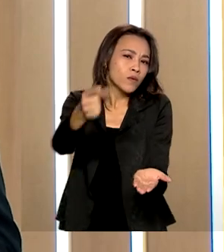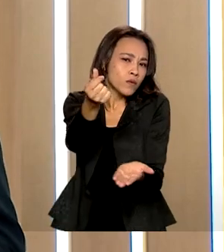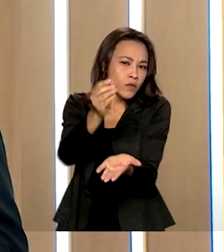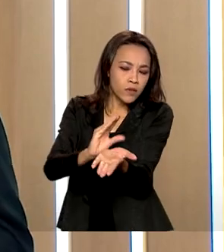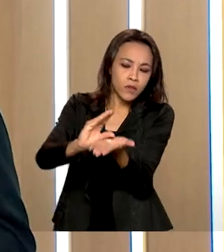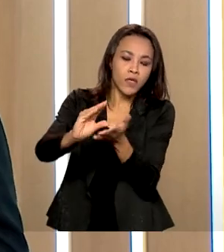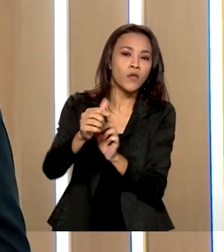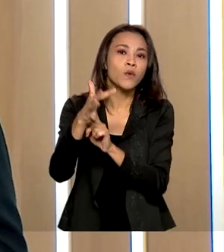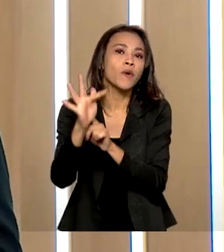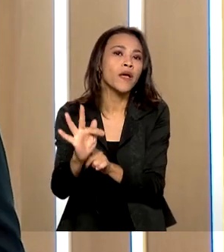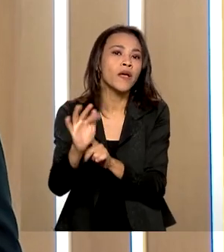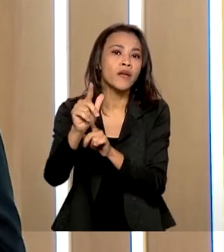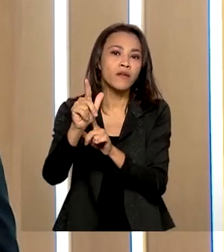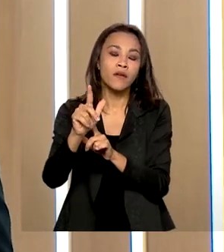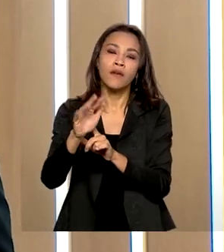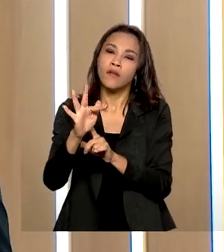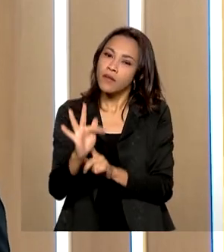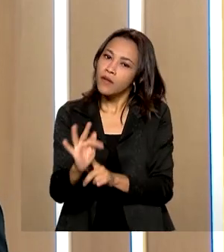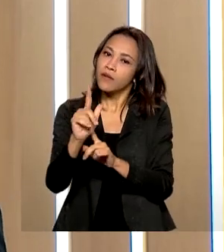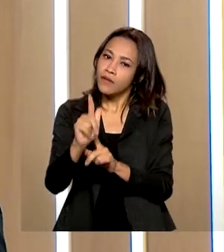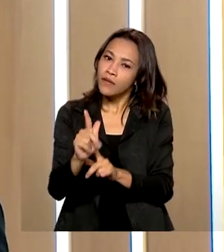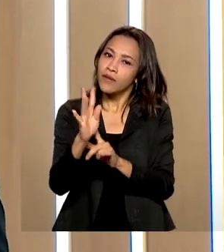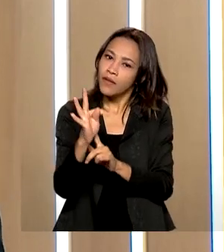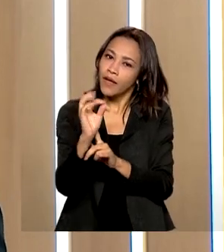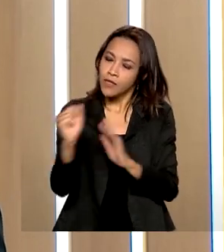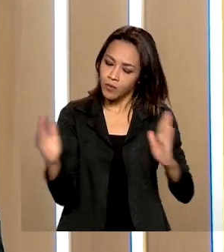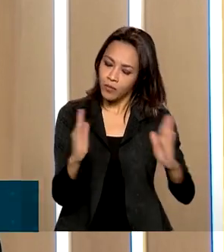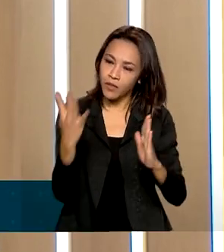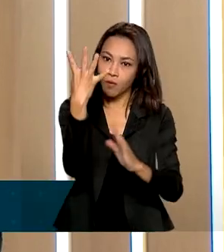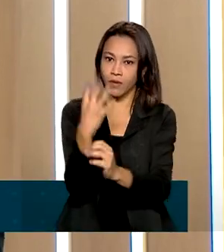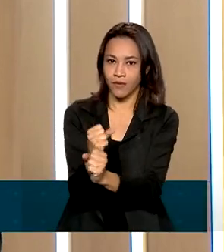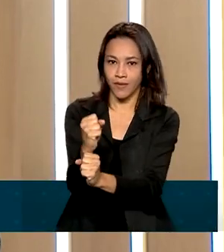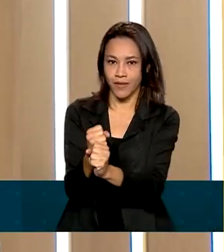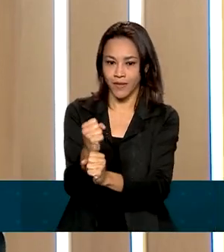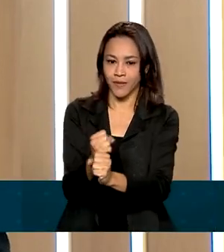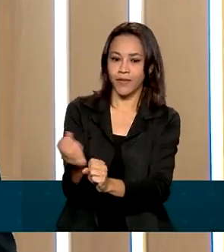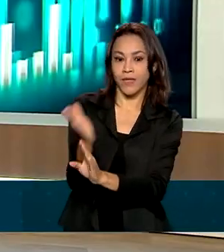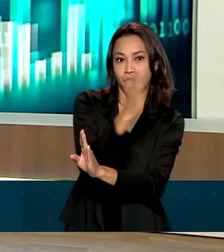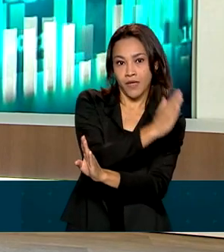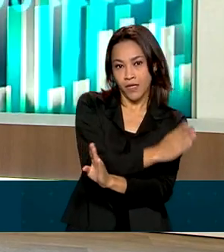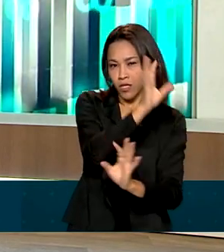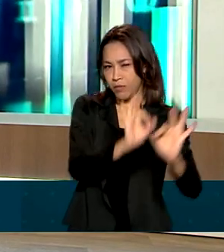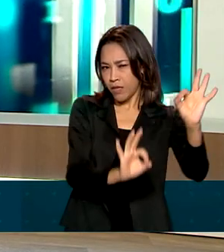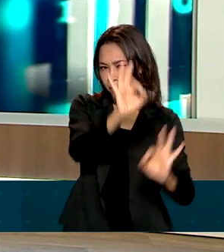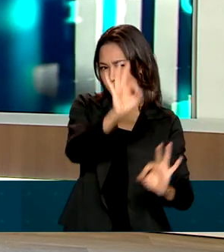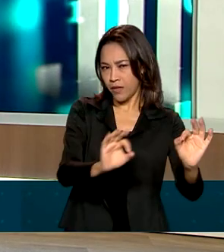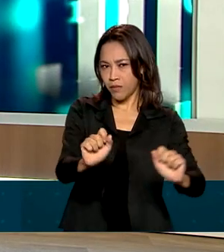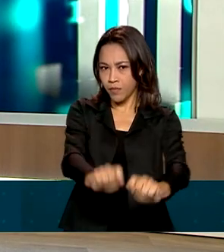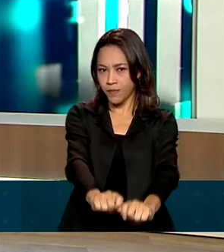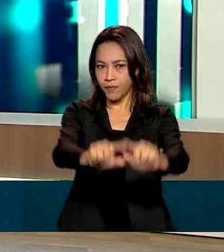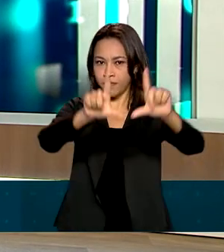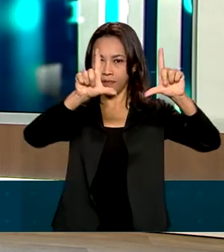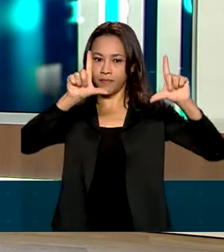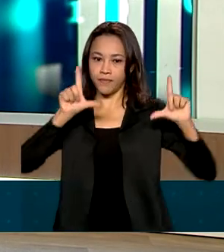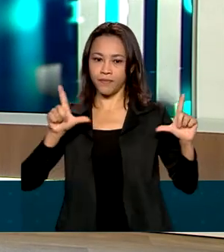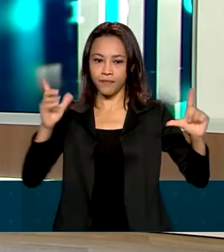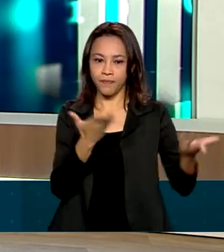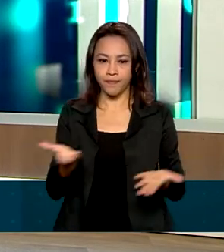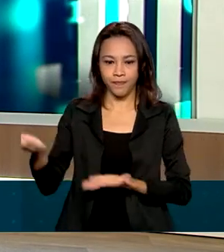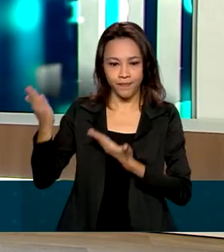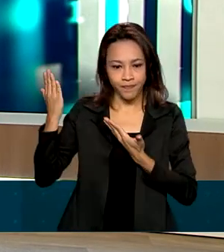FGTS para os próximos quatro anos. E para falar desse tema, nós trouxemos uma pequena arte aqui que foi feita pela nossa equipe de produção.